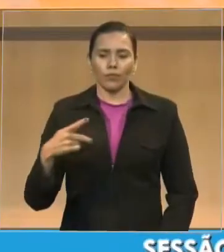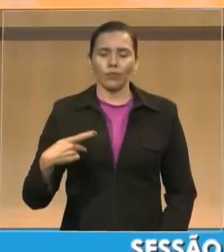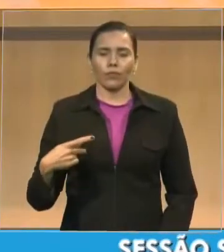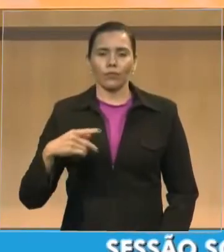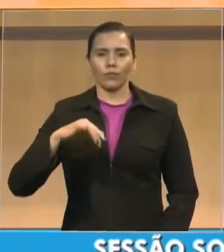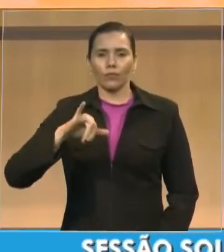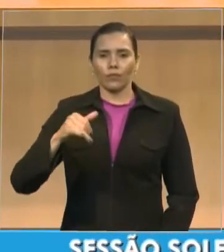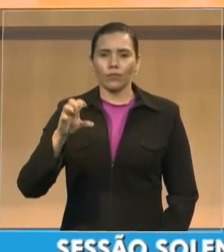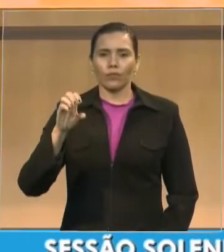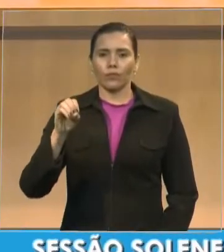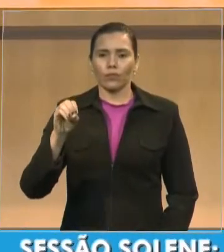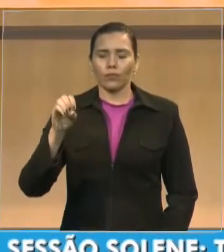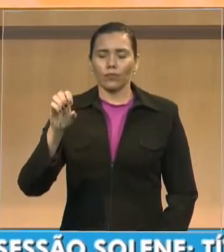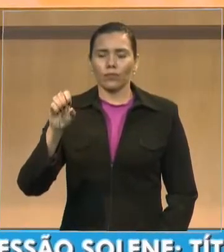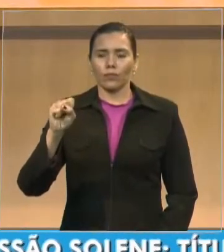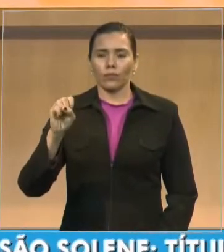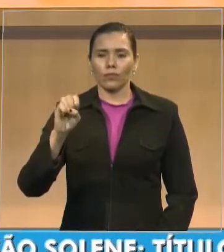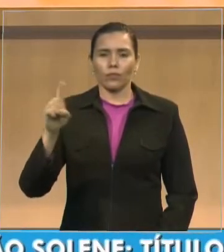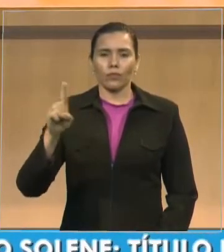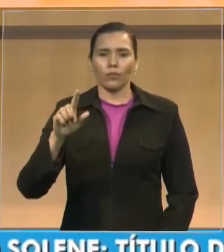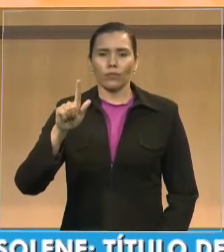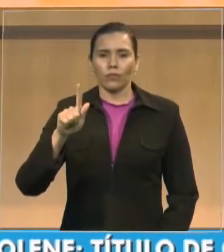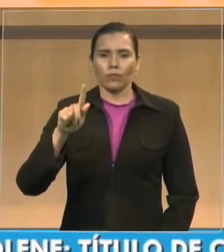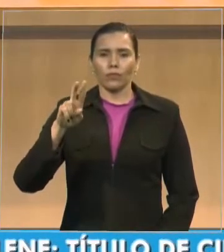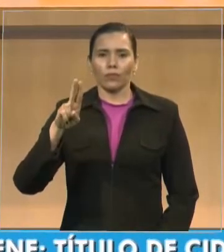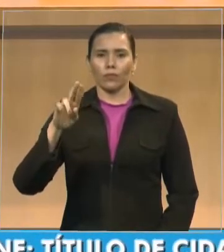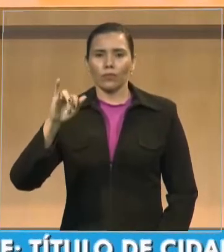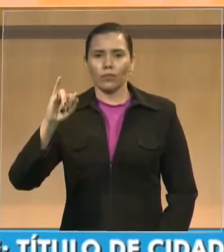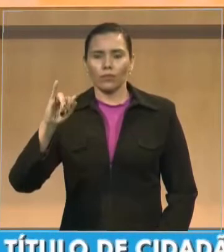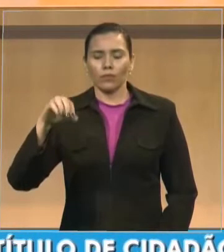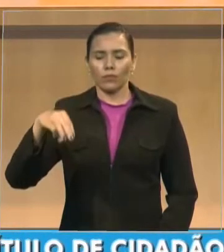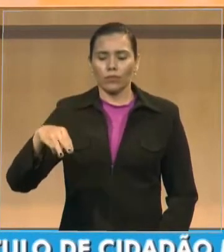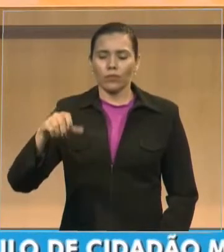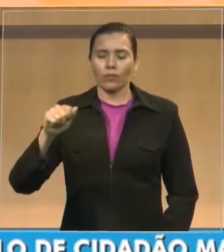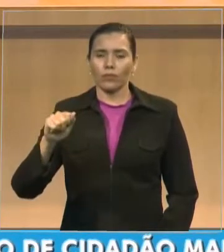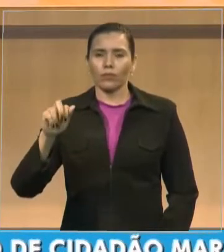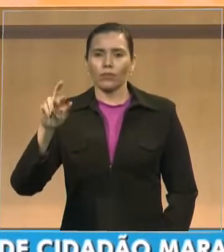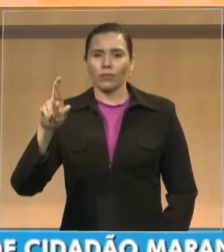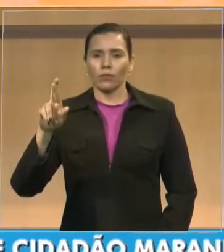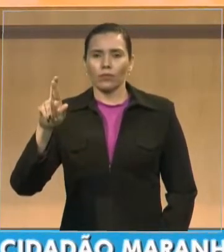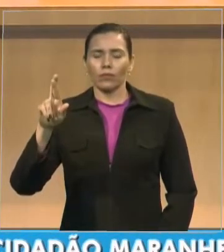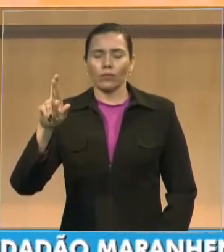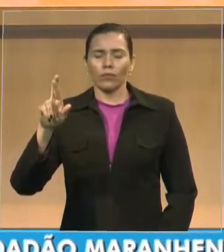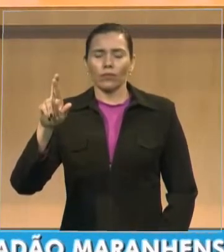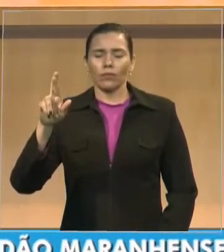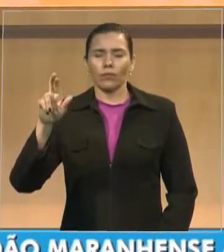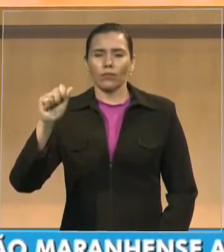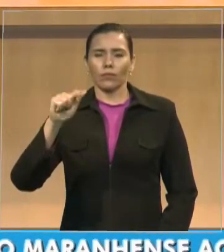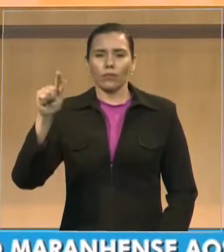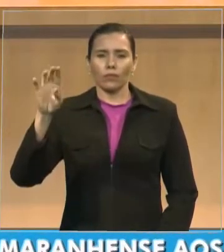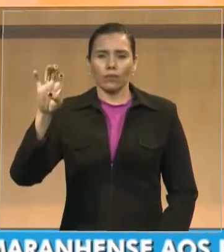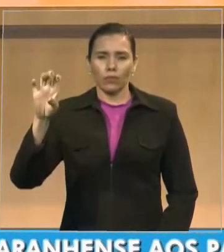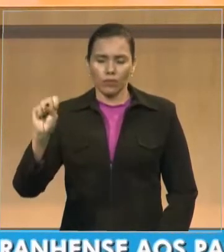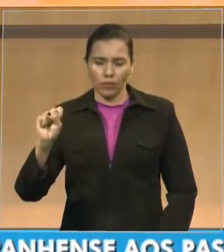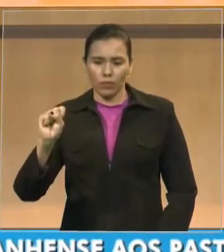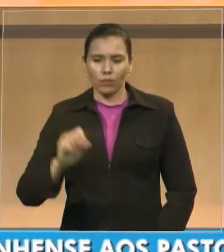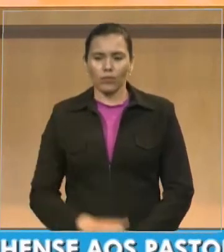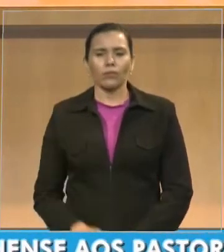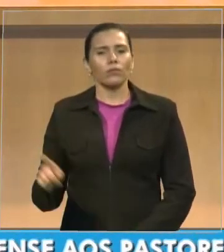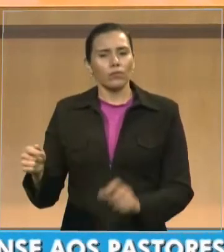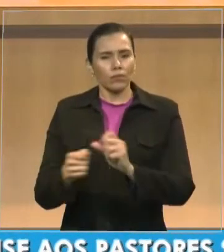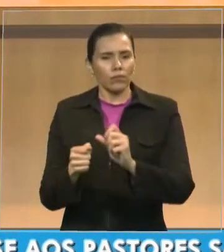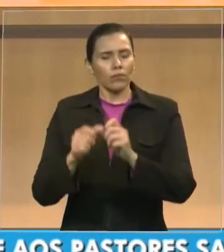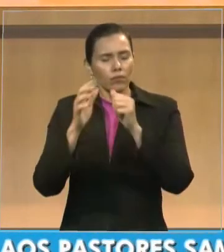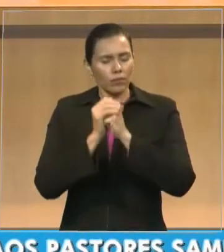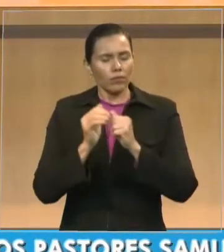a oração mas pediram que ele também fizesse uma oração antes de nós encerrarmos e a benção também